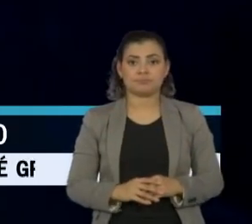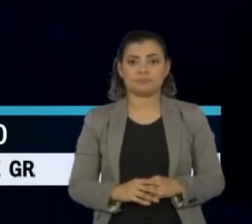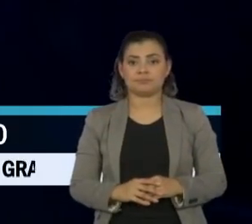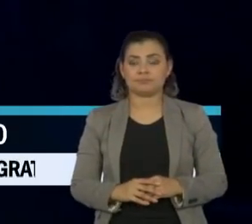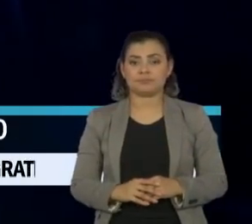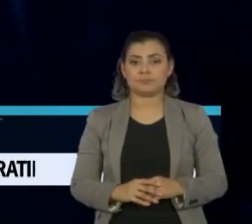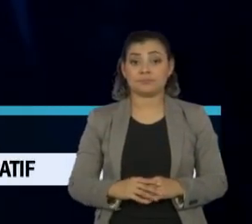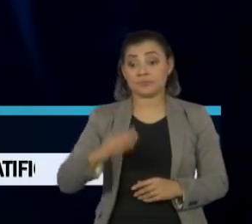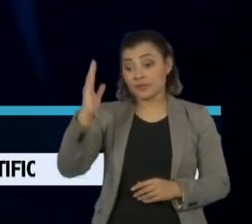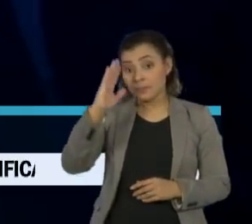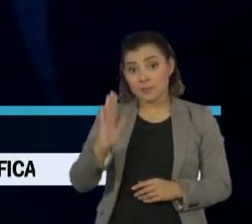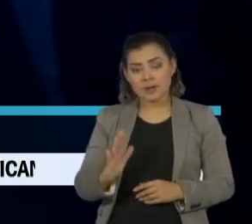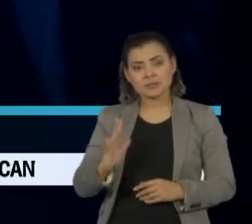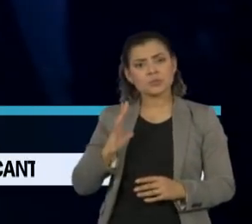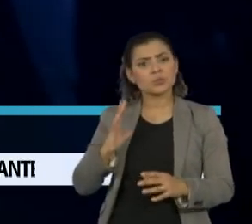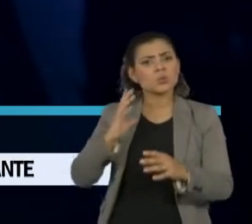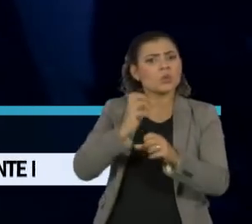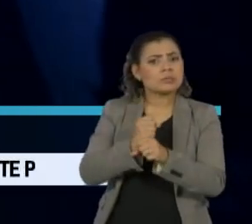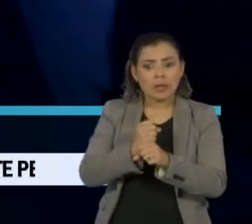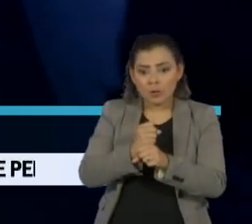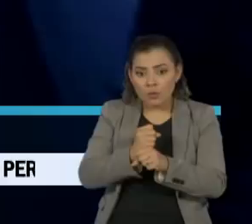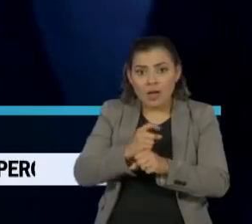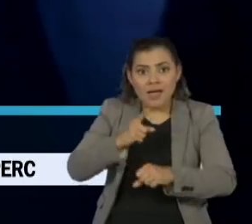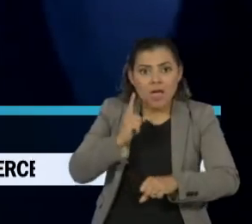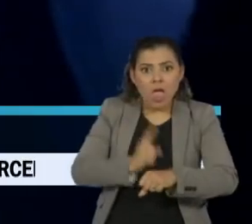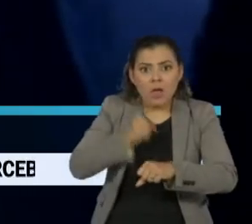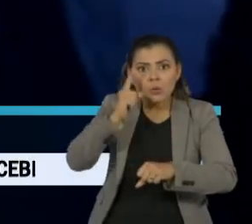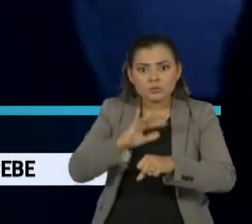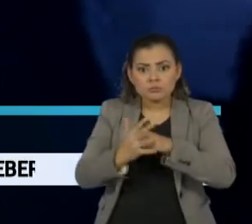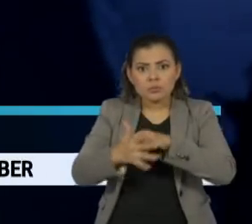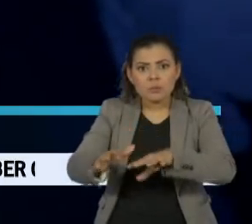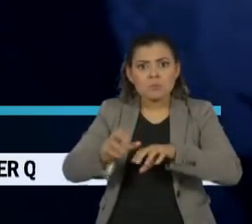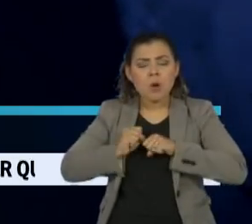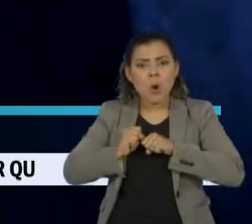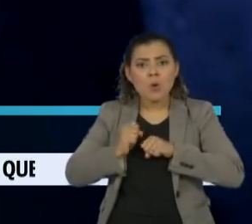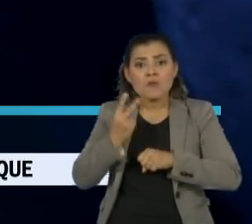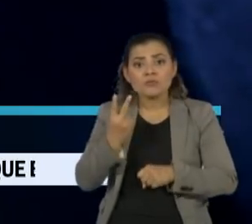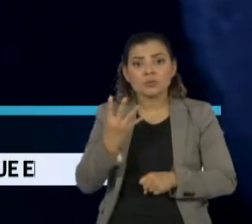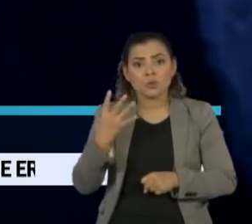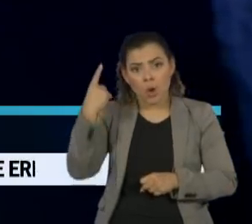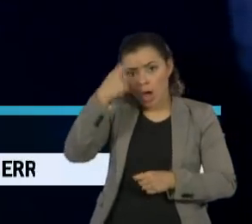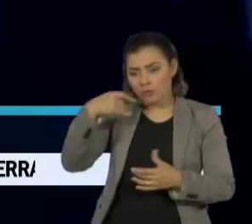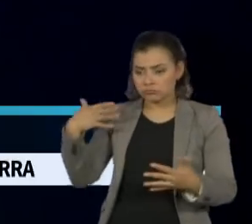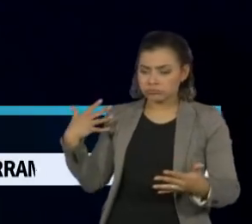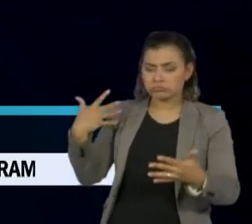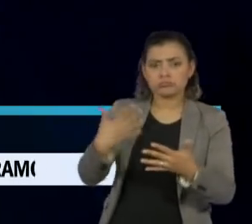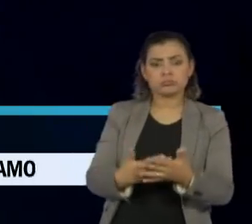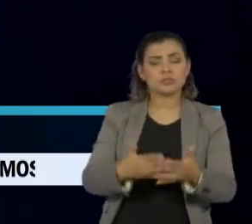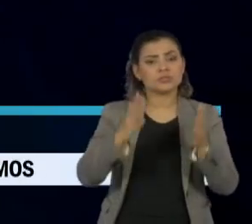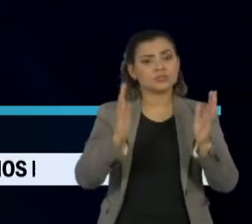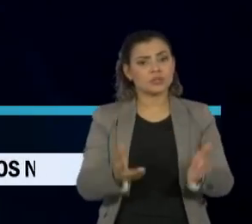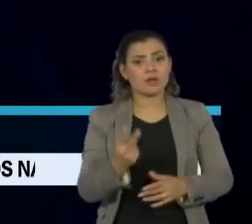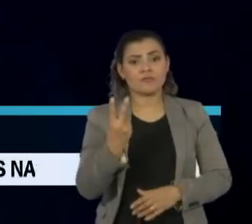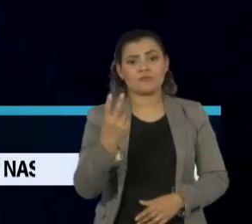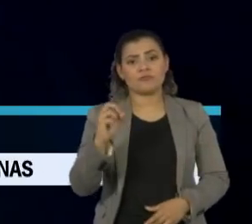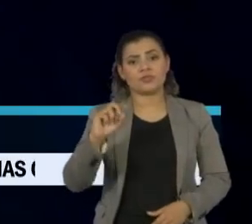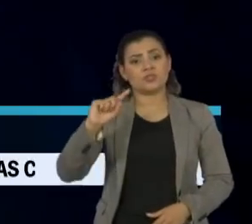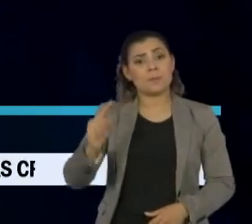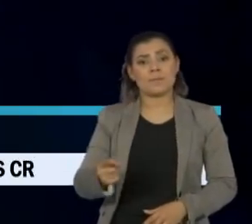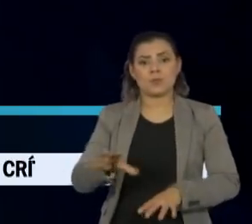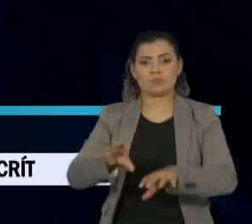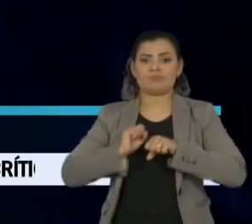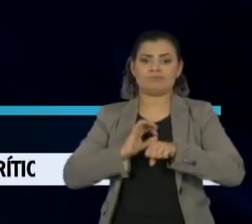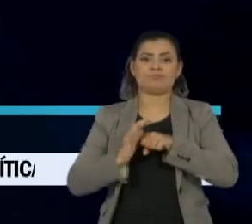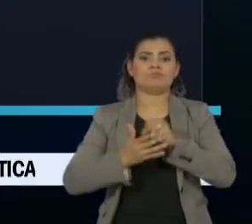O Brasil registrou recorde de casos de covid-19 nas últimas 24 horas com quase 20 mil infectados